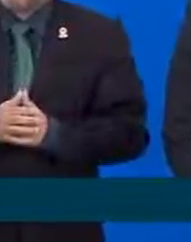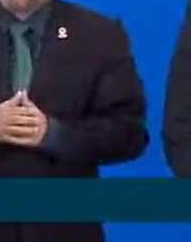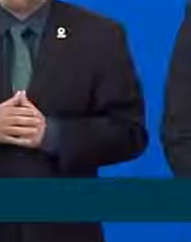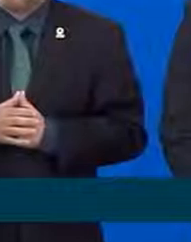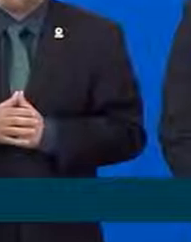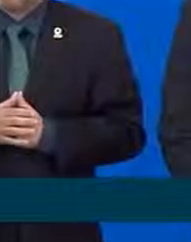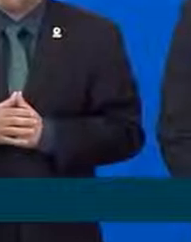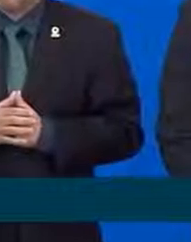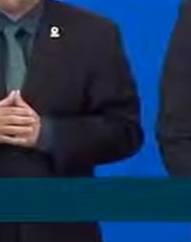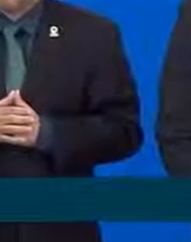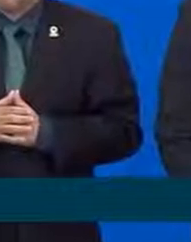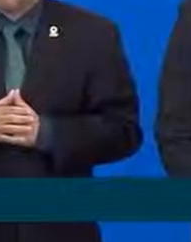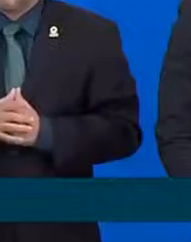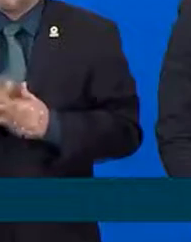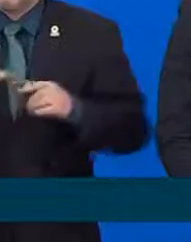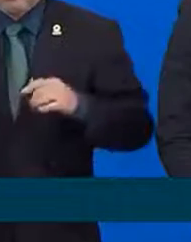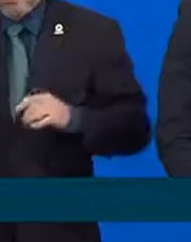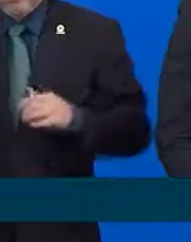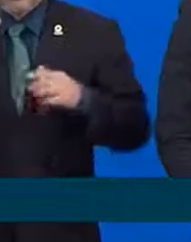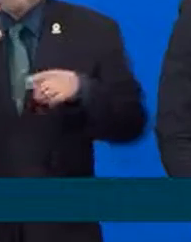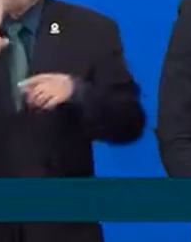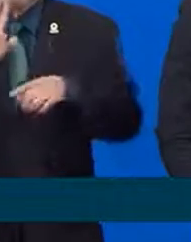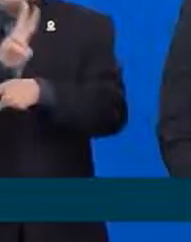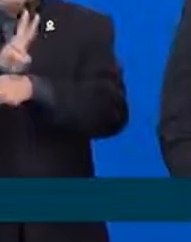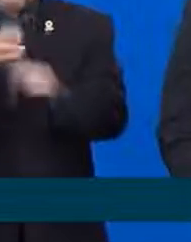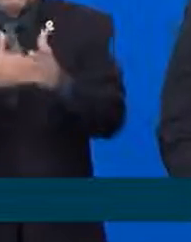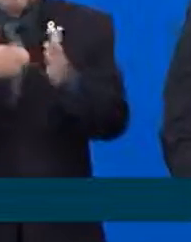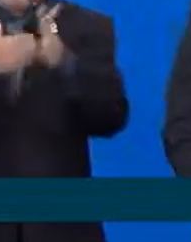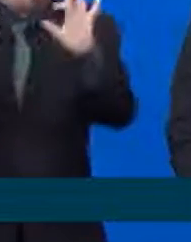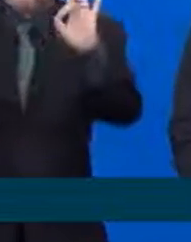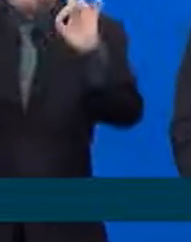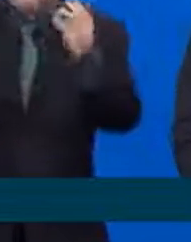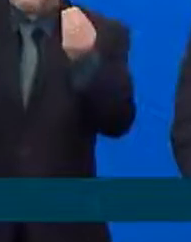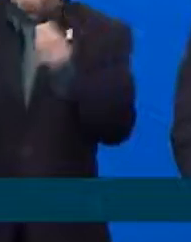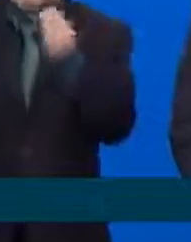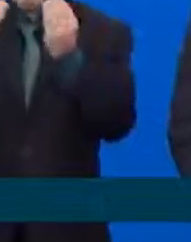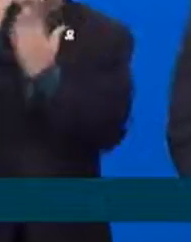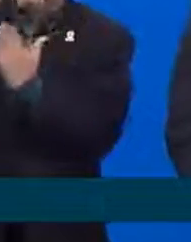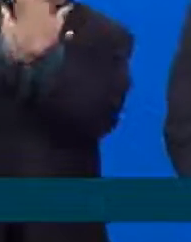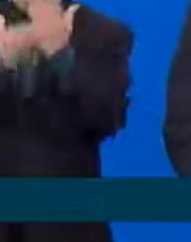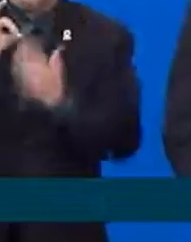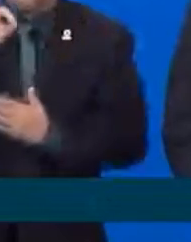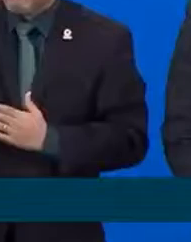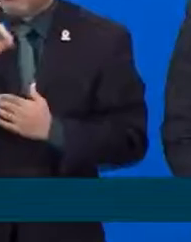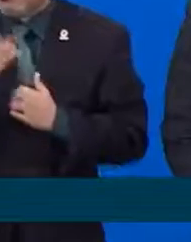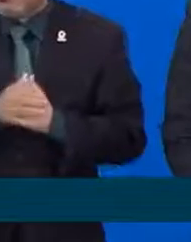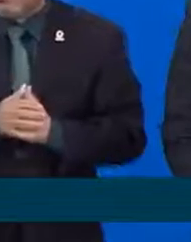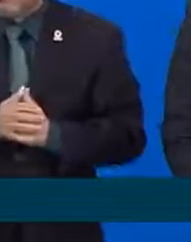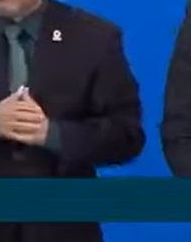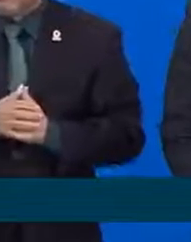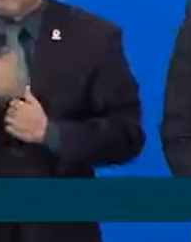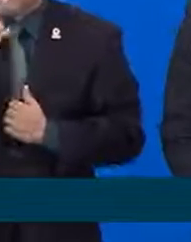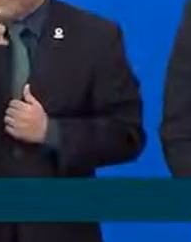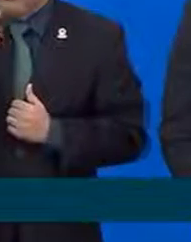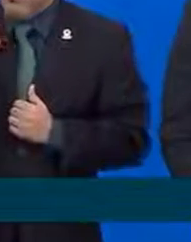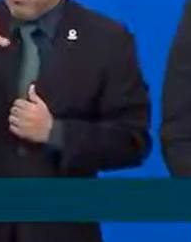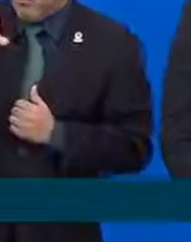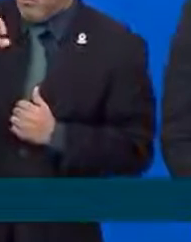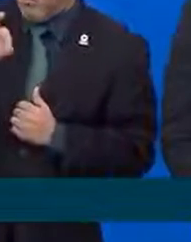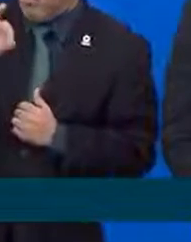Um tem a ver com o cheque especial, que vai passar para 2,9% ao mês.